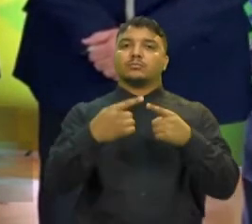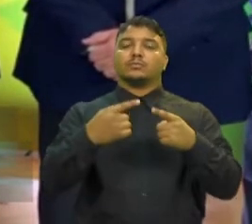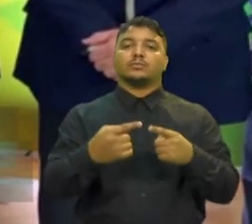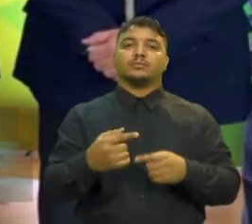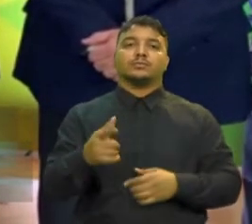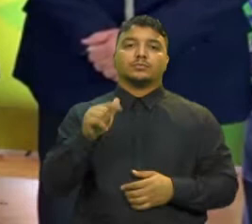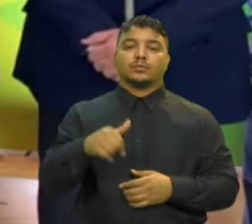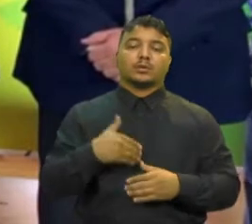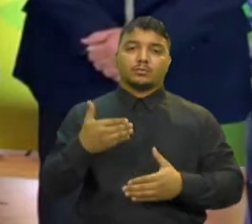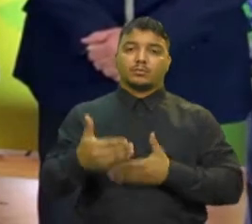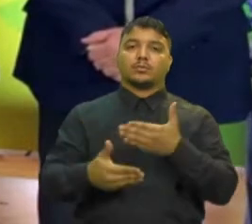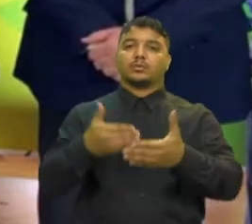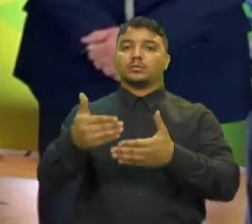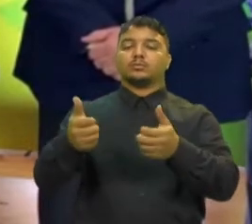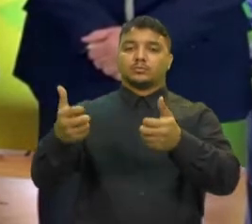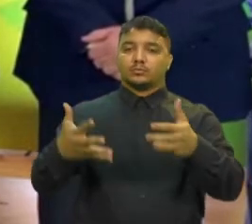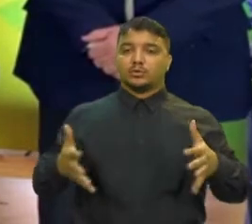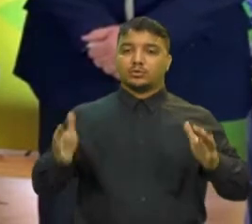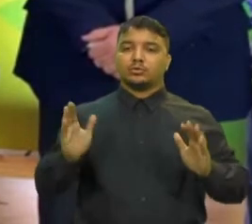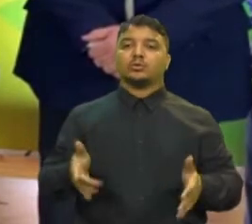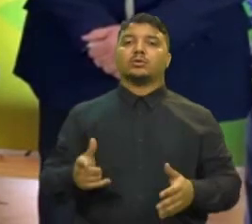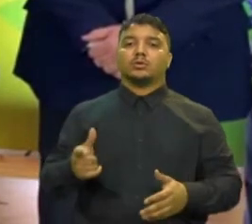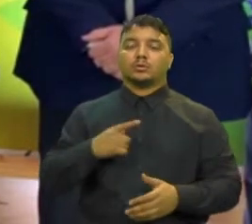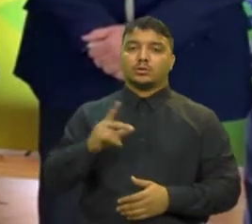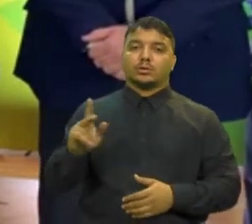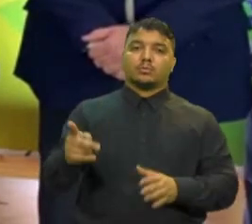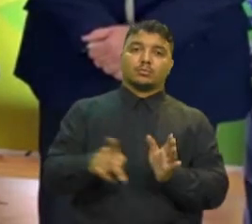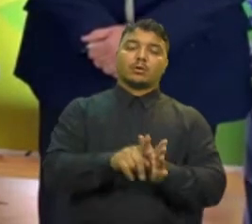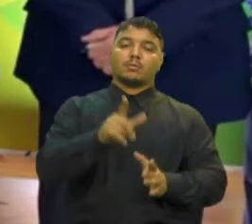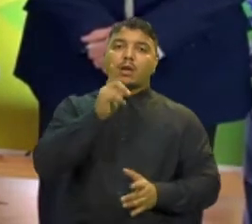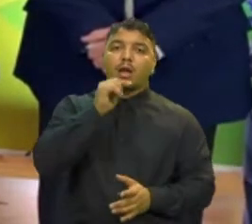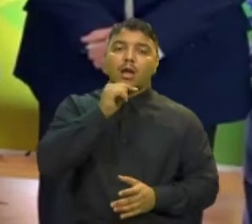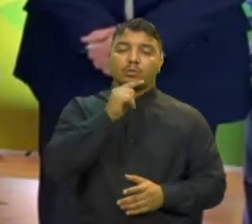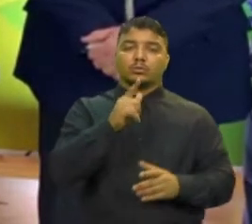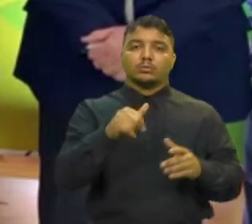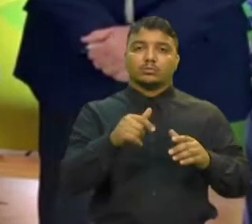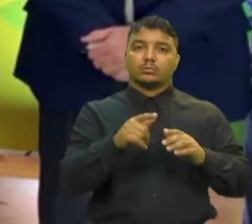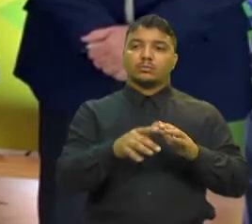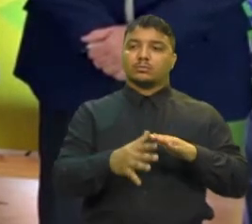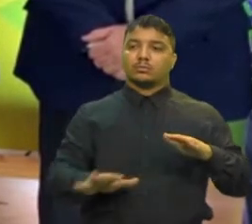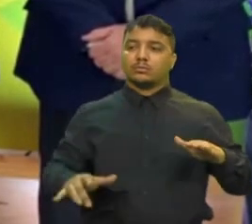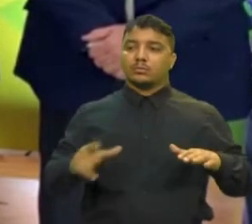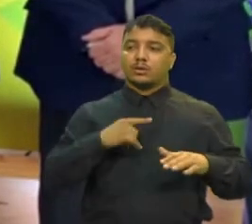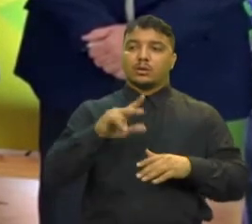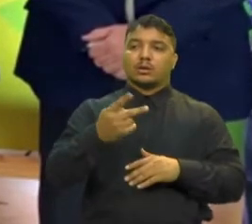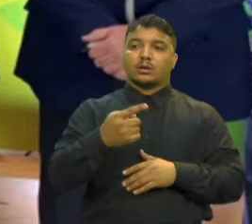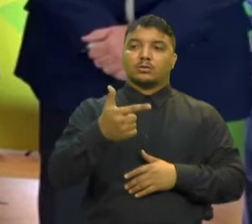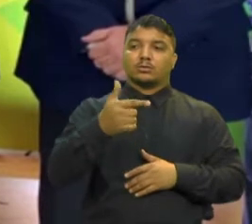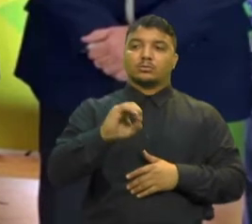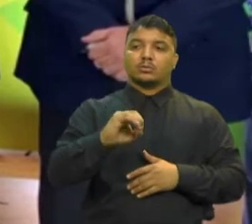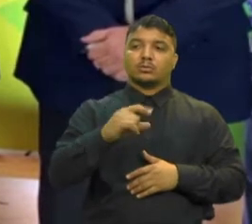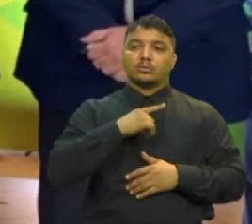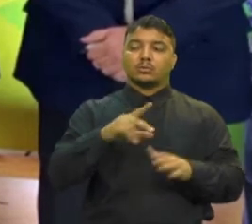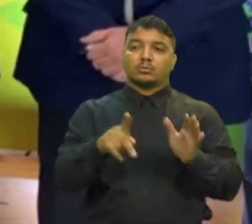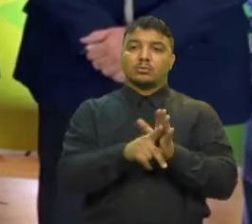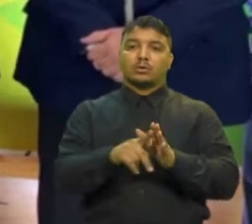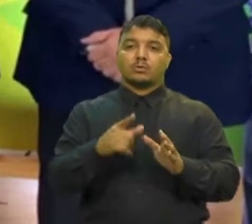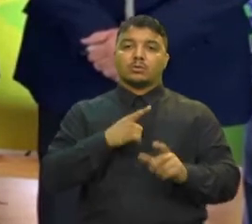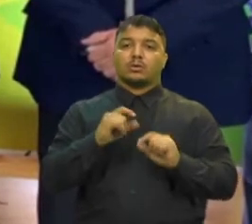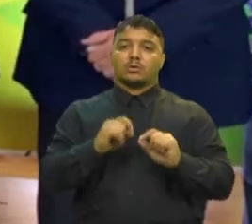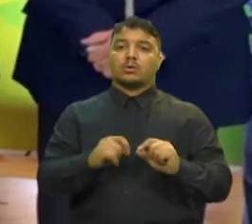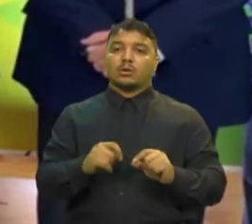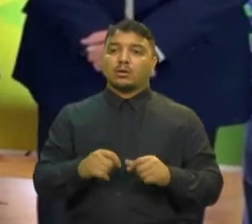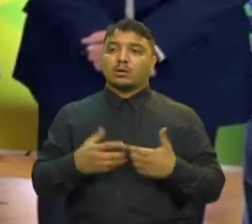um processo que eu expliquei aqui, que vem da hidrólise da água do mar O H2O vai tirar o hidrogênio, transformar ele em